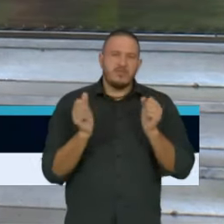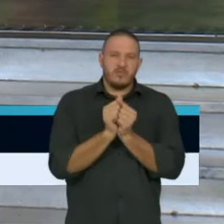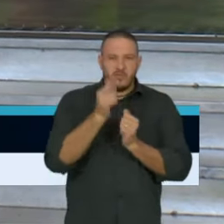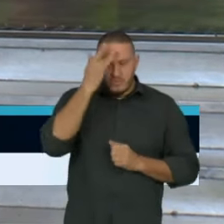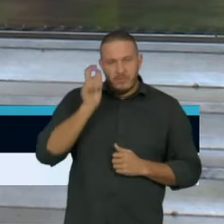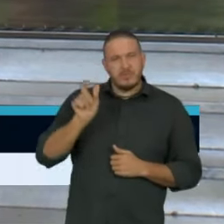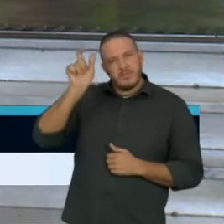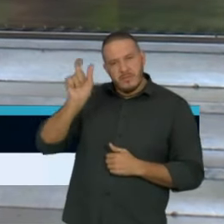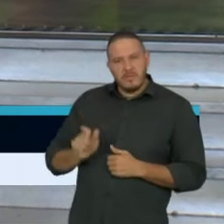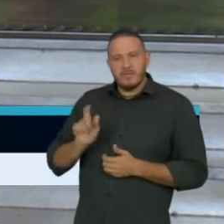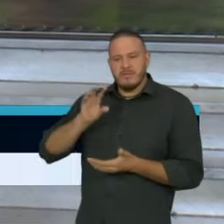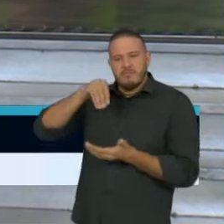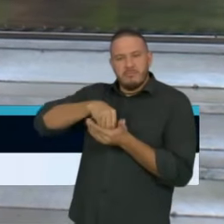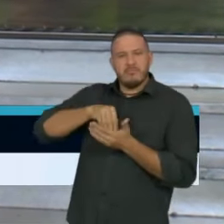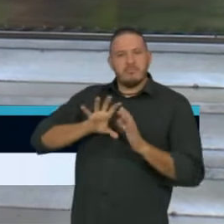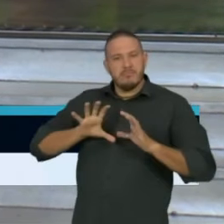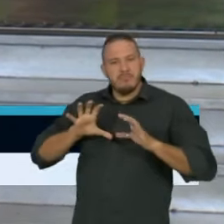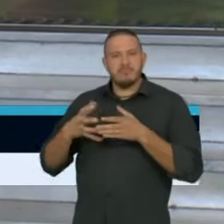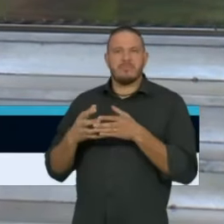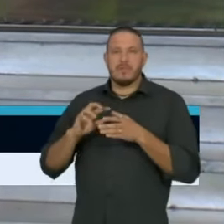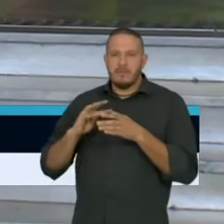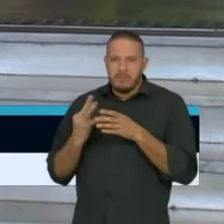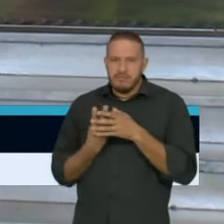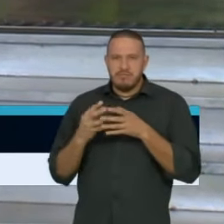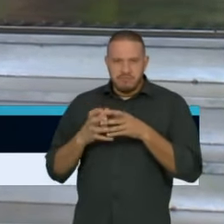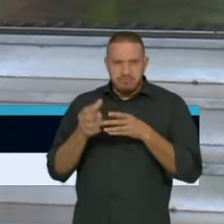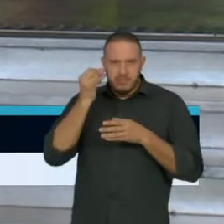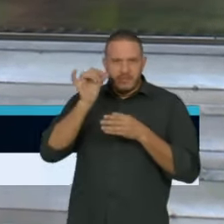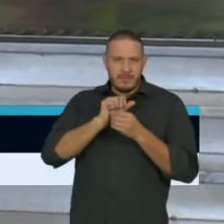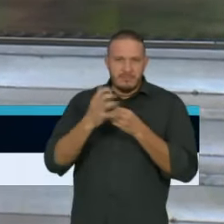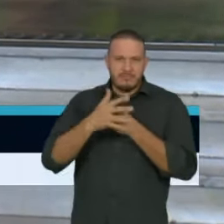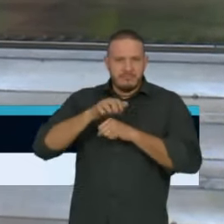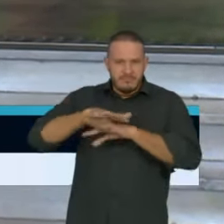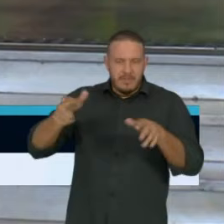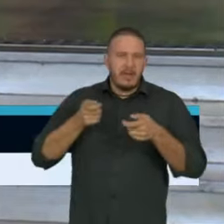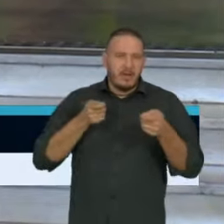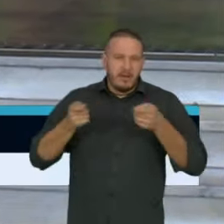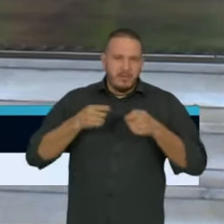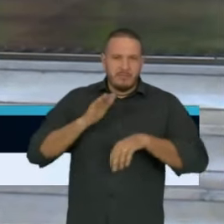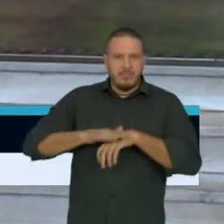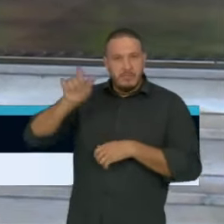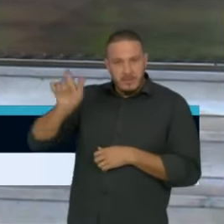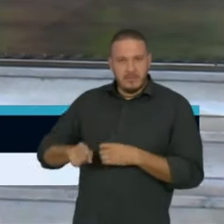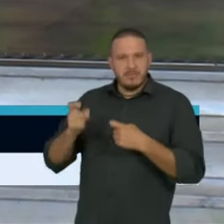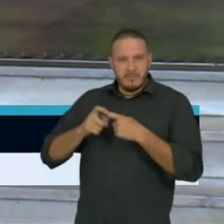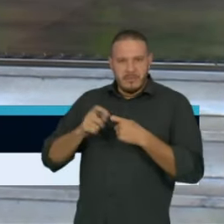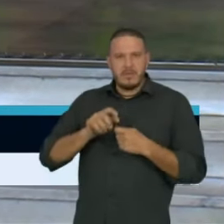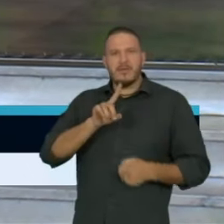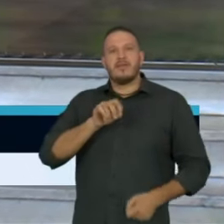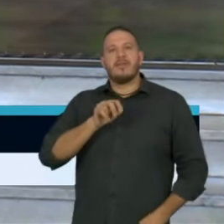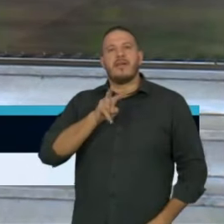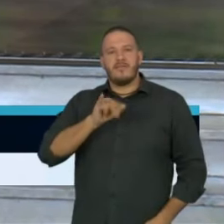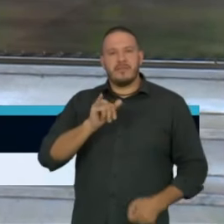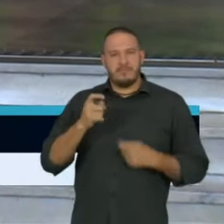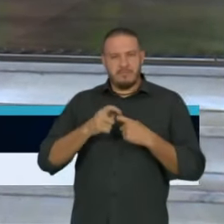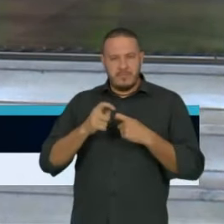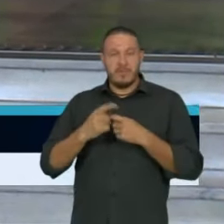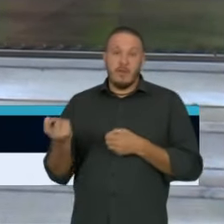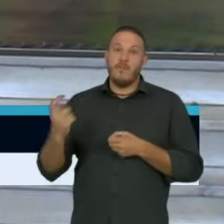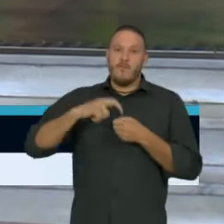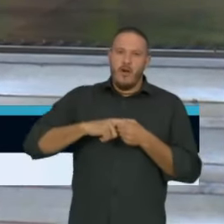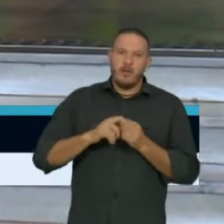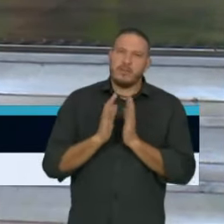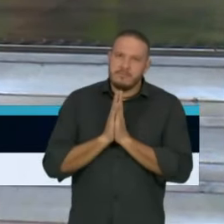Centro de Contingência do Coronavírus, sob o comando agora do doutor Davi Uip, que volta e volta restabelecido,